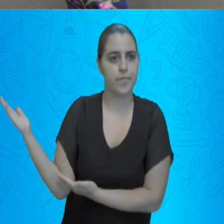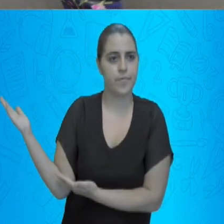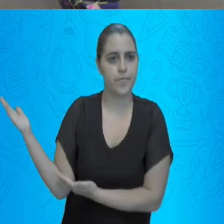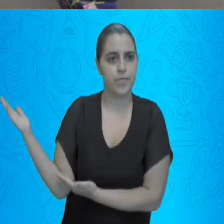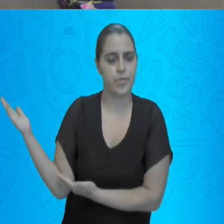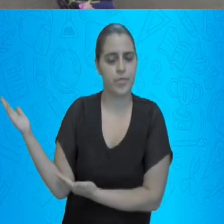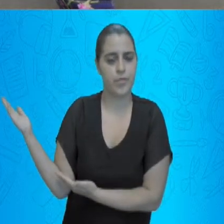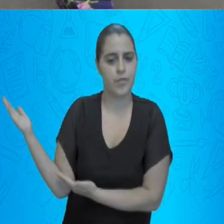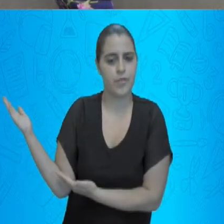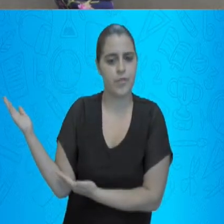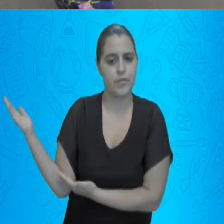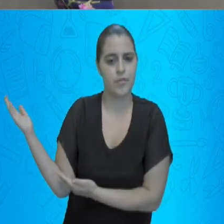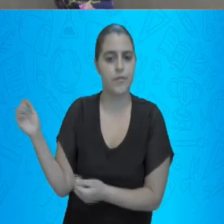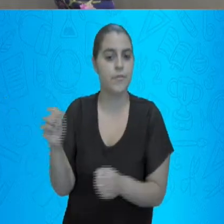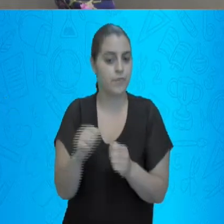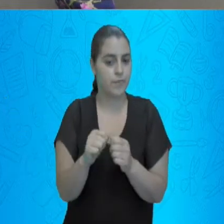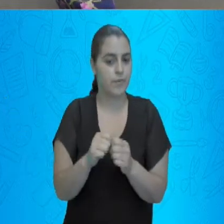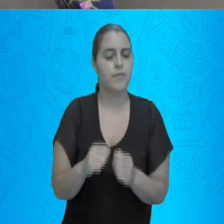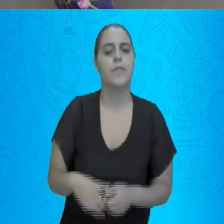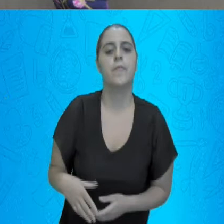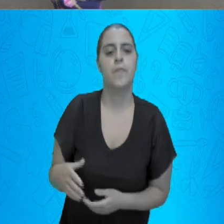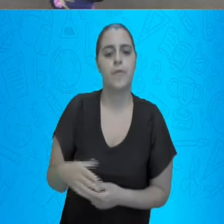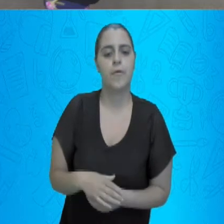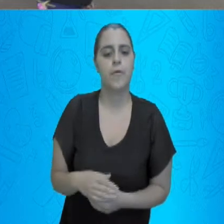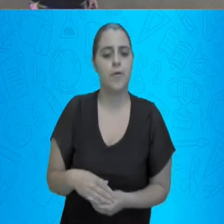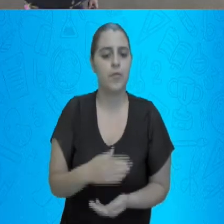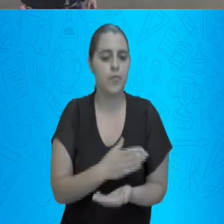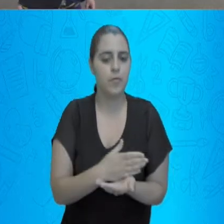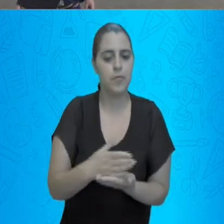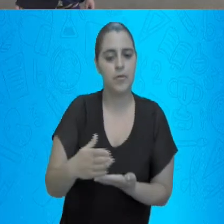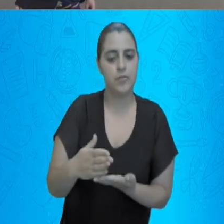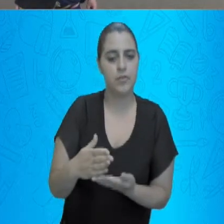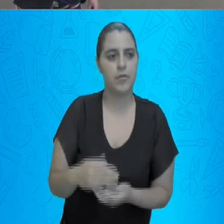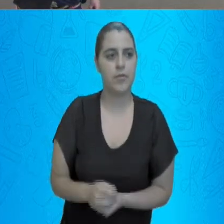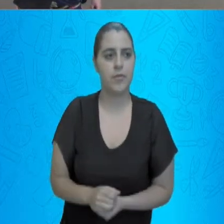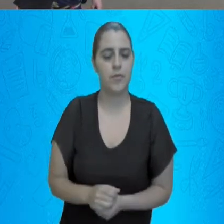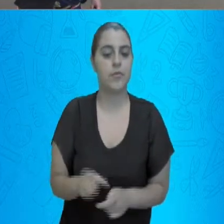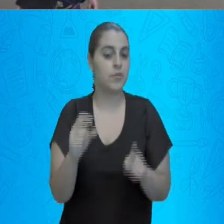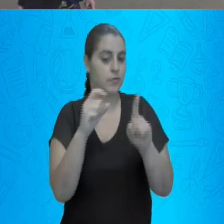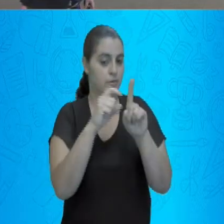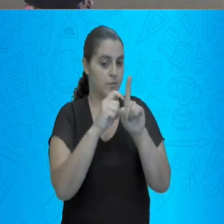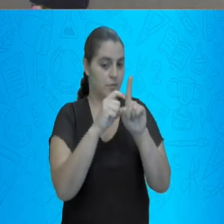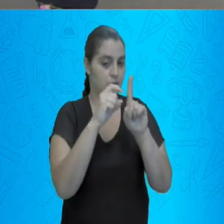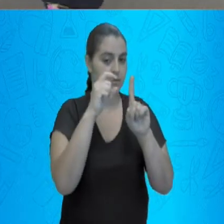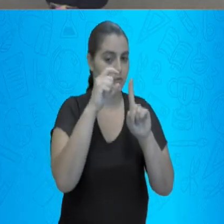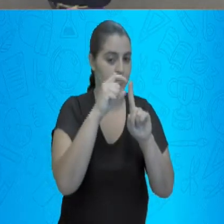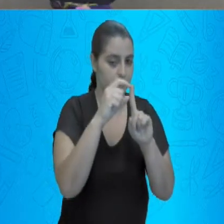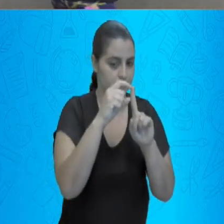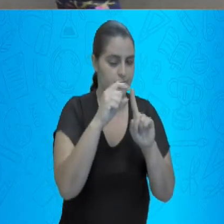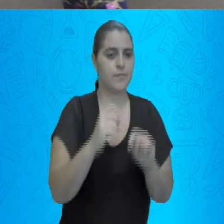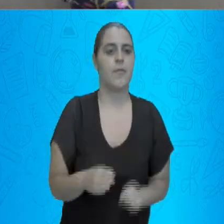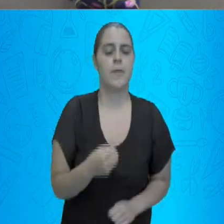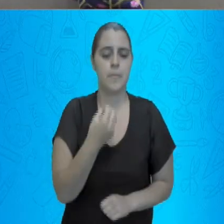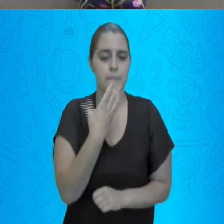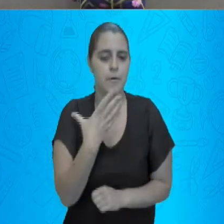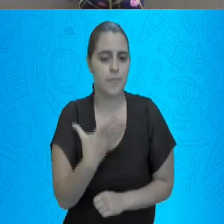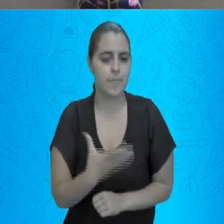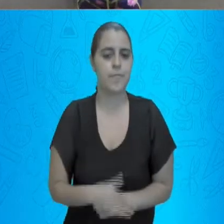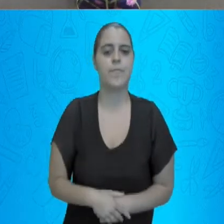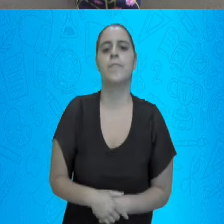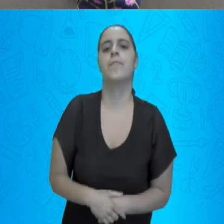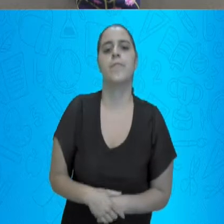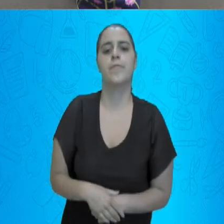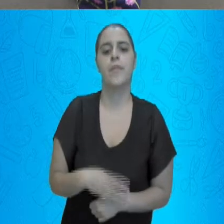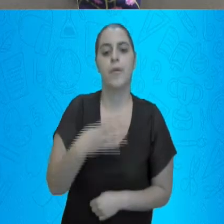Vamos resolver as adições. Nós começamos pela unidade. Muito bem. Então, nós temos aqui